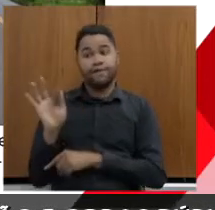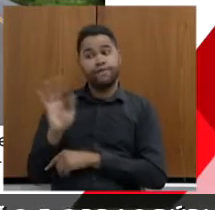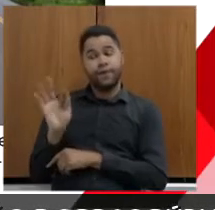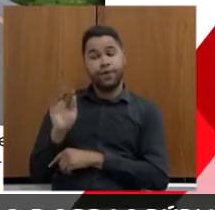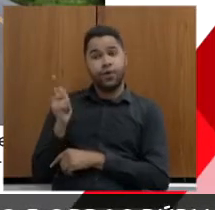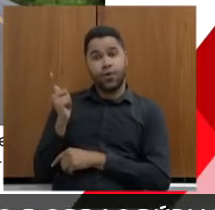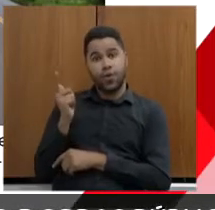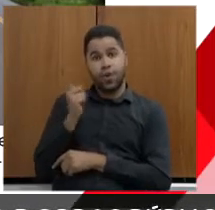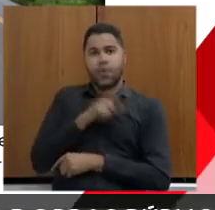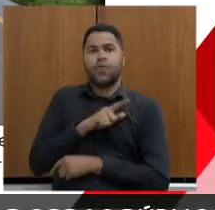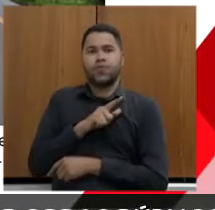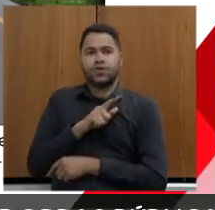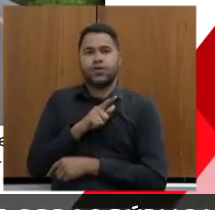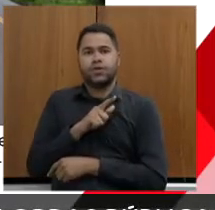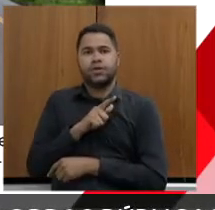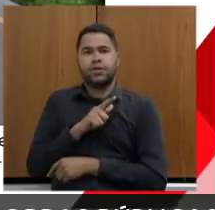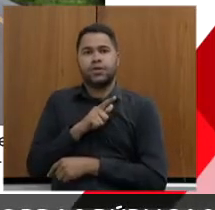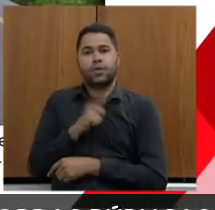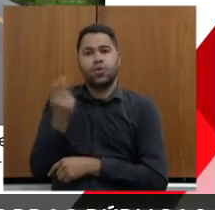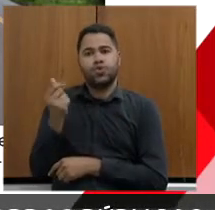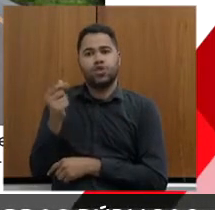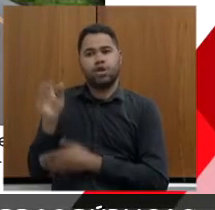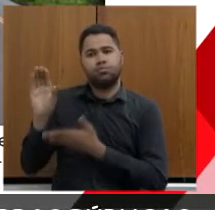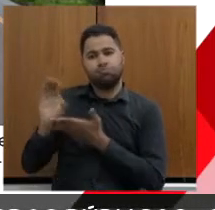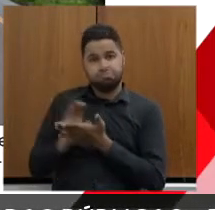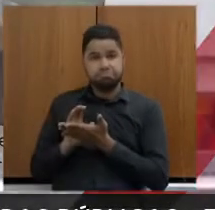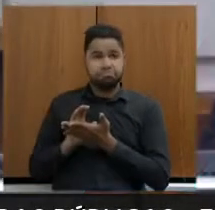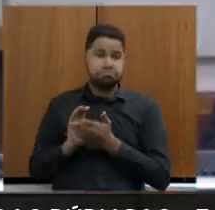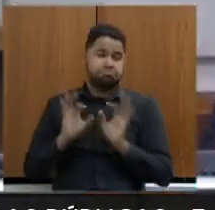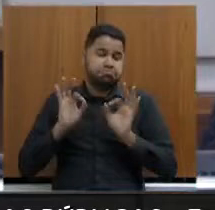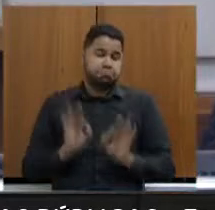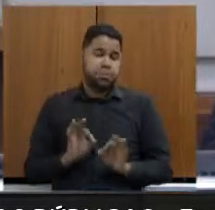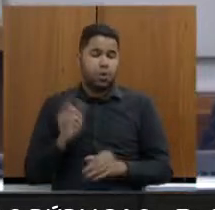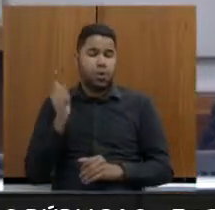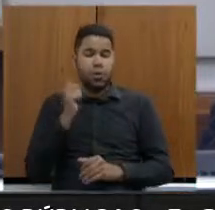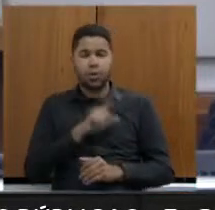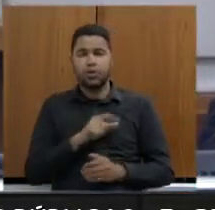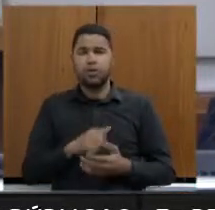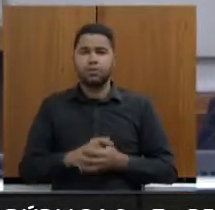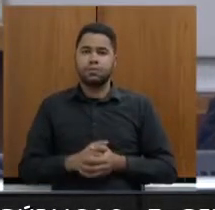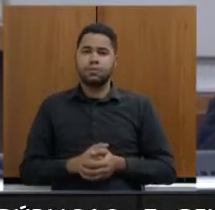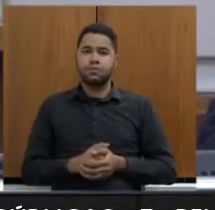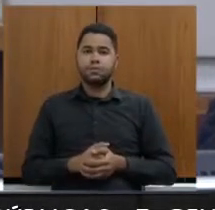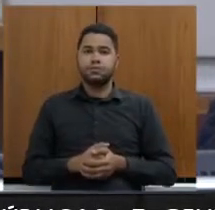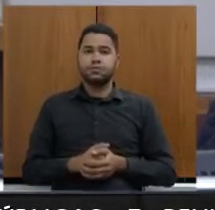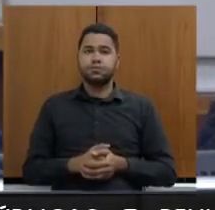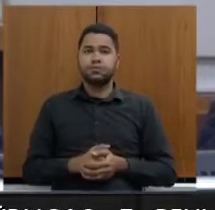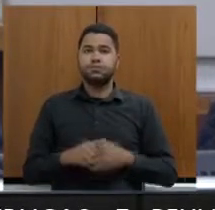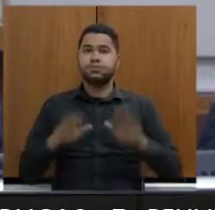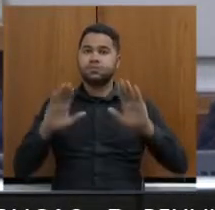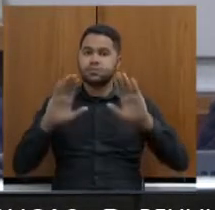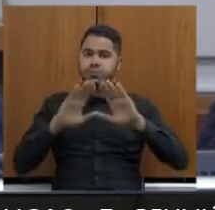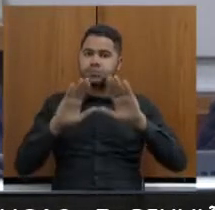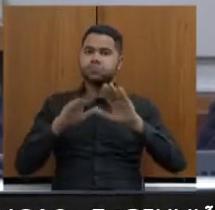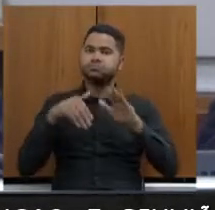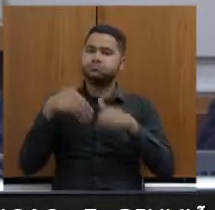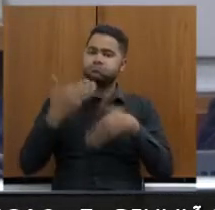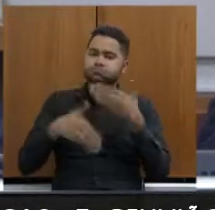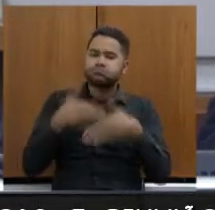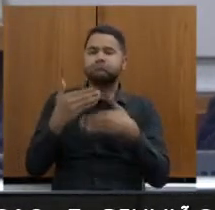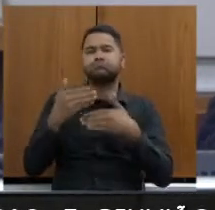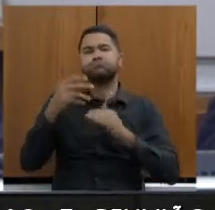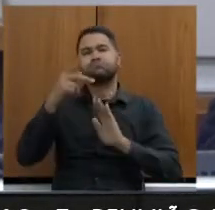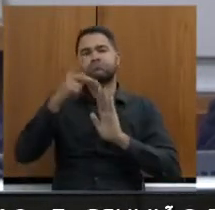tivéssemos o dinheiro. E o dinheiro veio, a contínua, a Assembleia aperfeiçoou o projeto, em